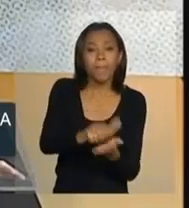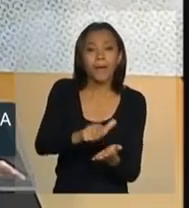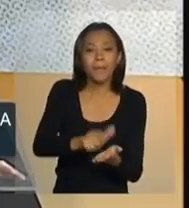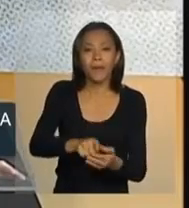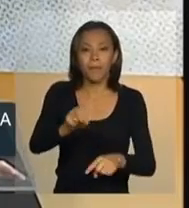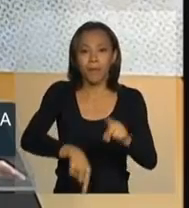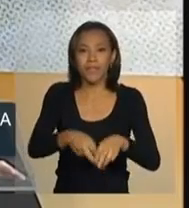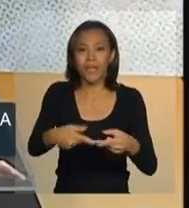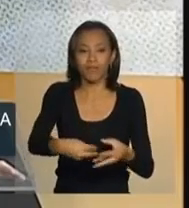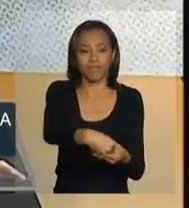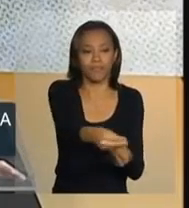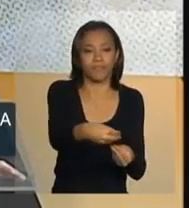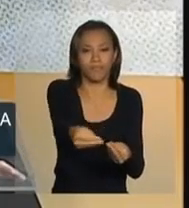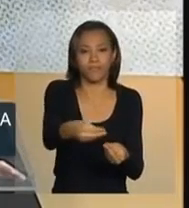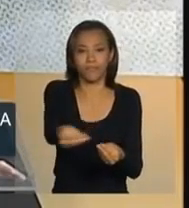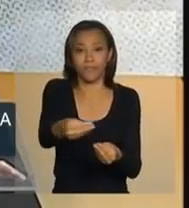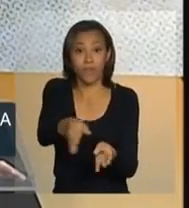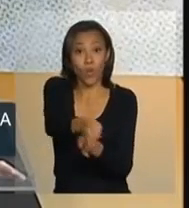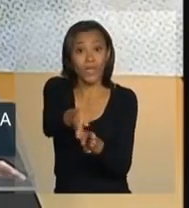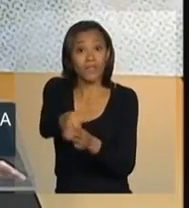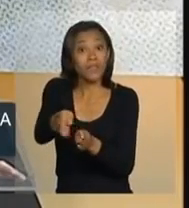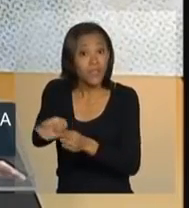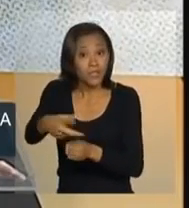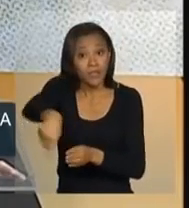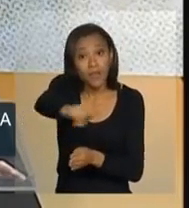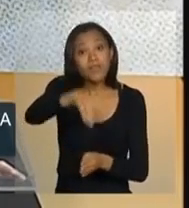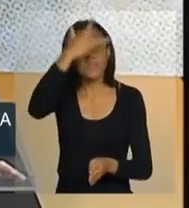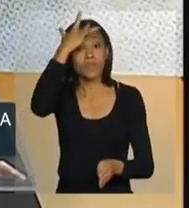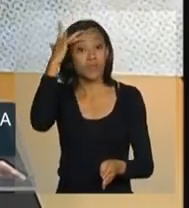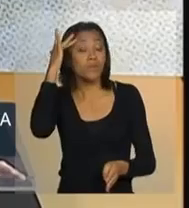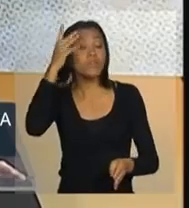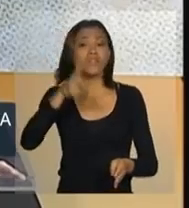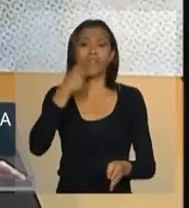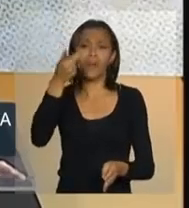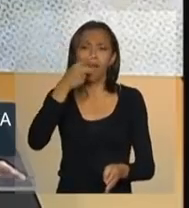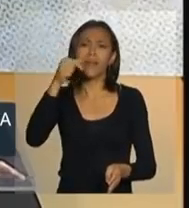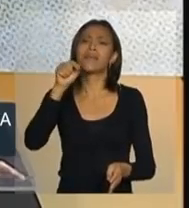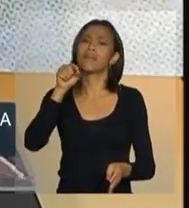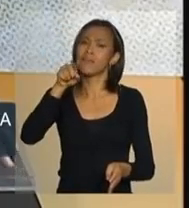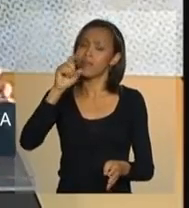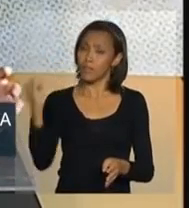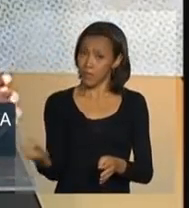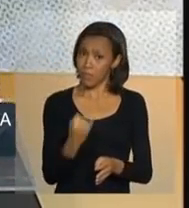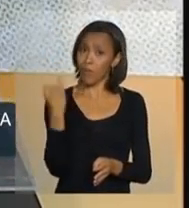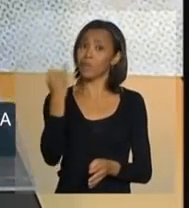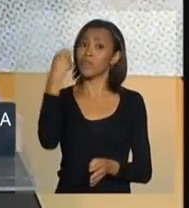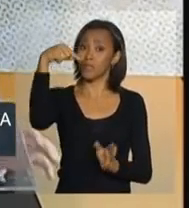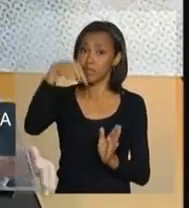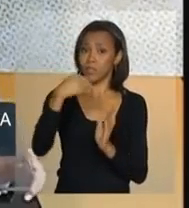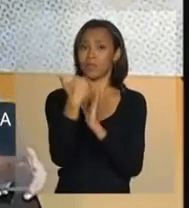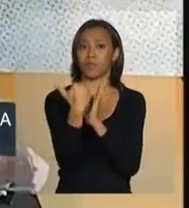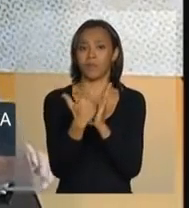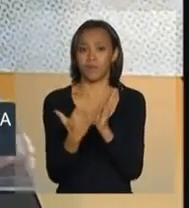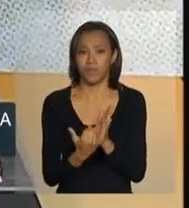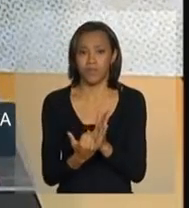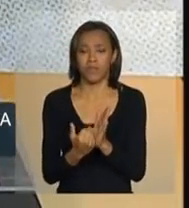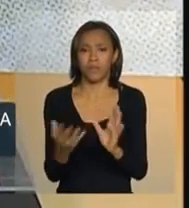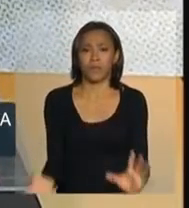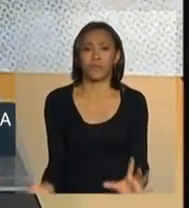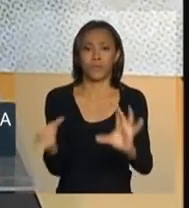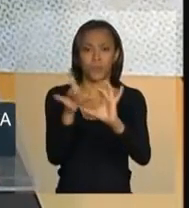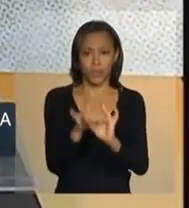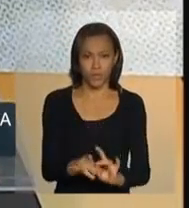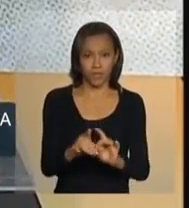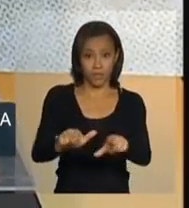realmente a importância que esse programa integrado